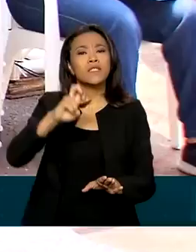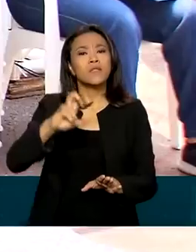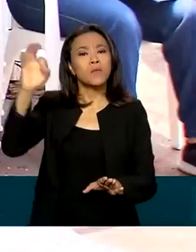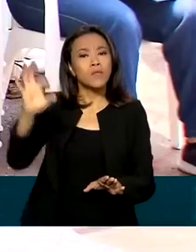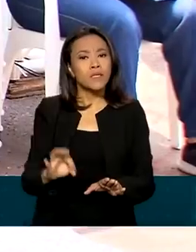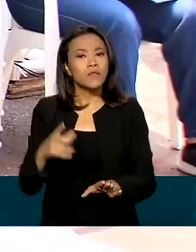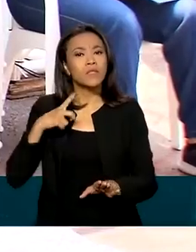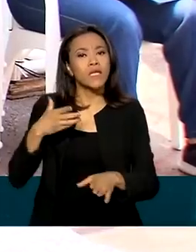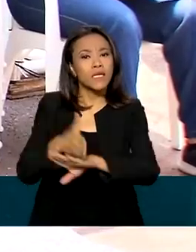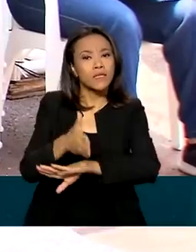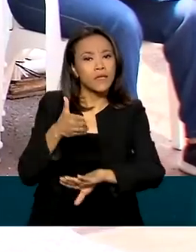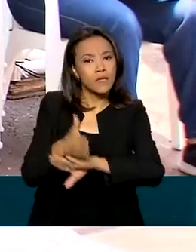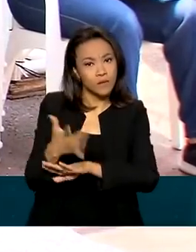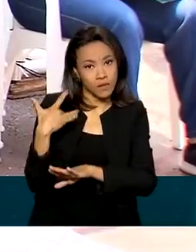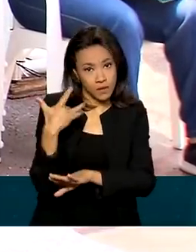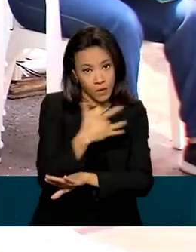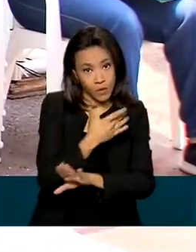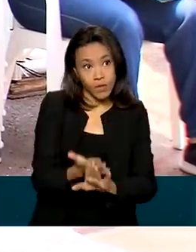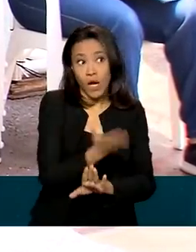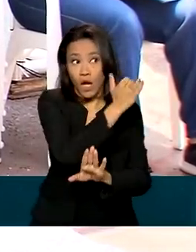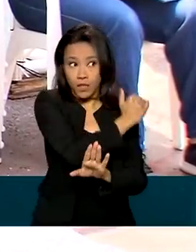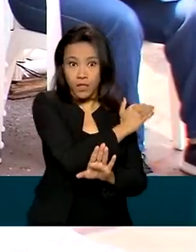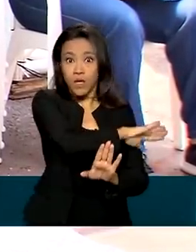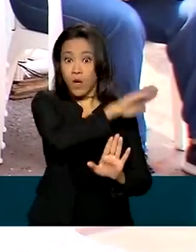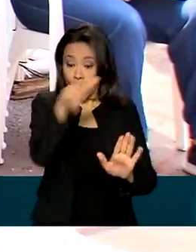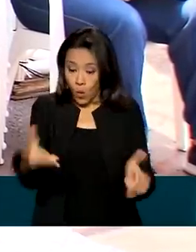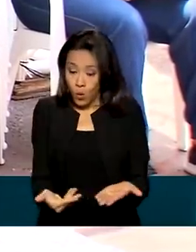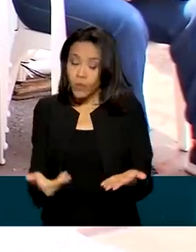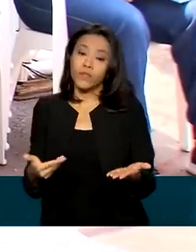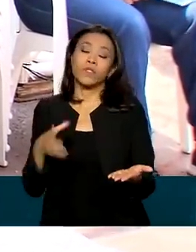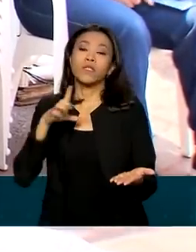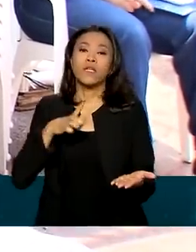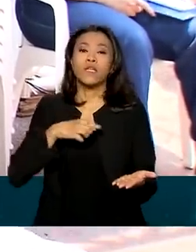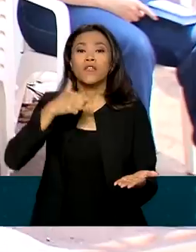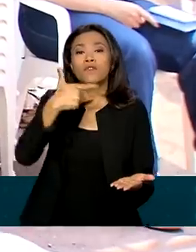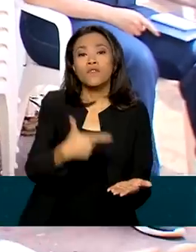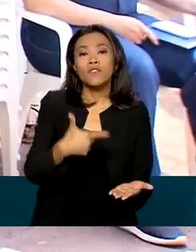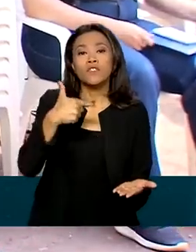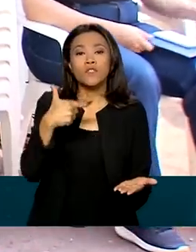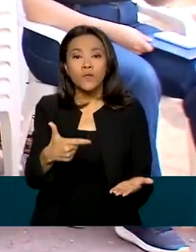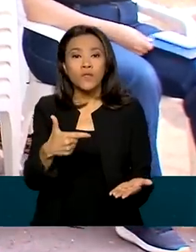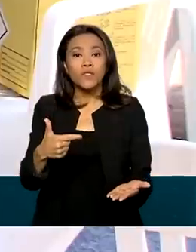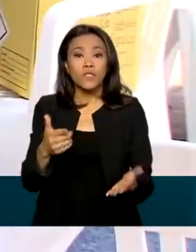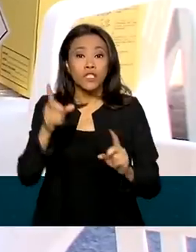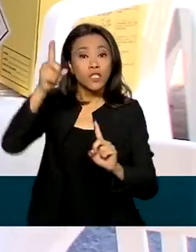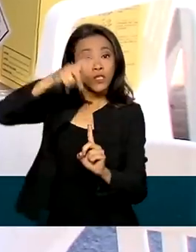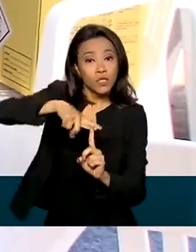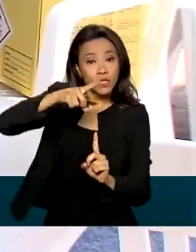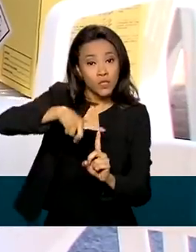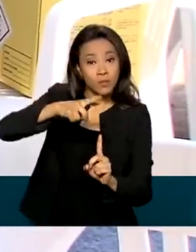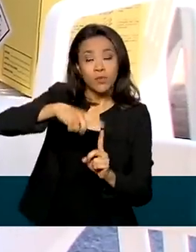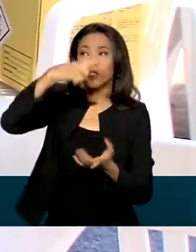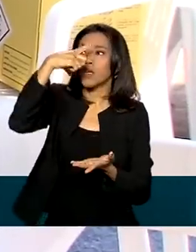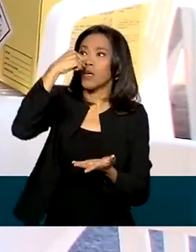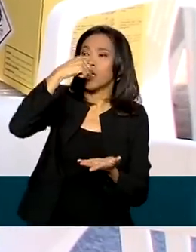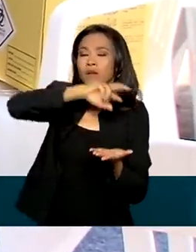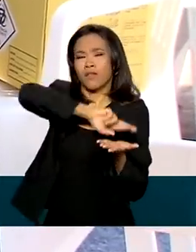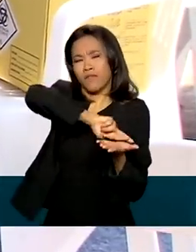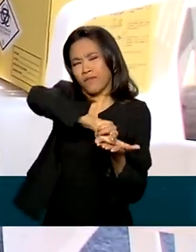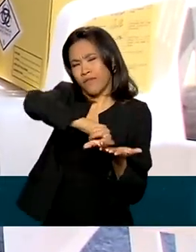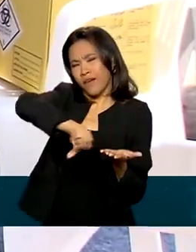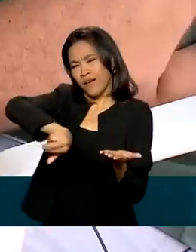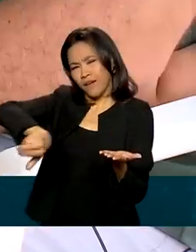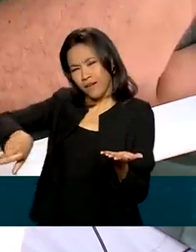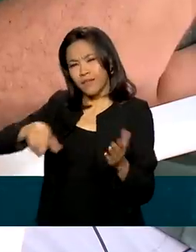saúde. Hoje, por exemplo, o SUS aplica 22 tipos diferentes de imunizantes contra diversos tipos de